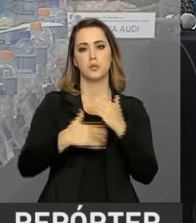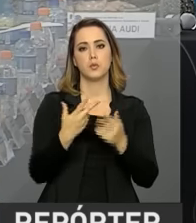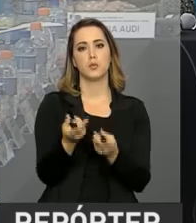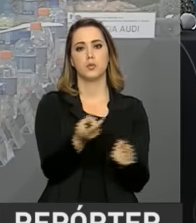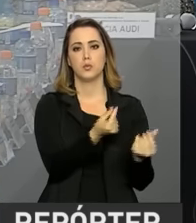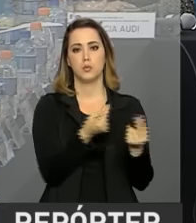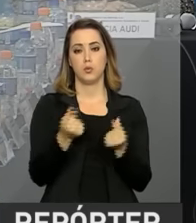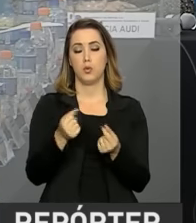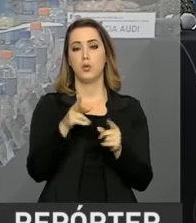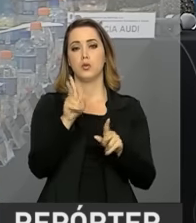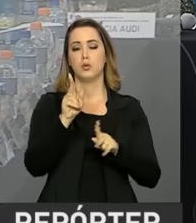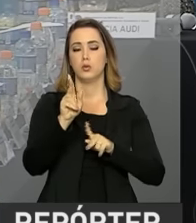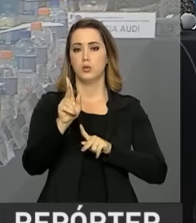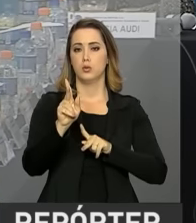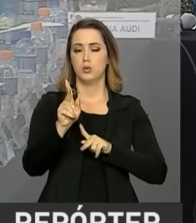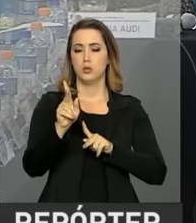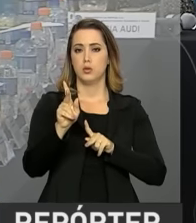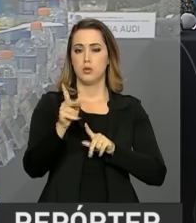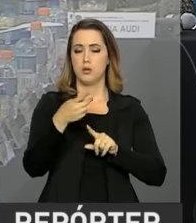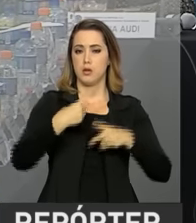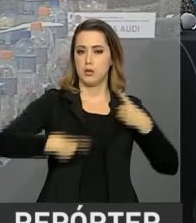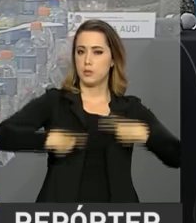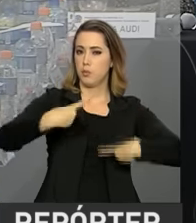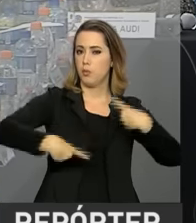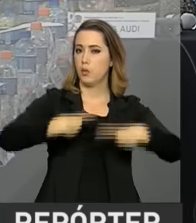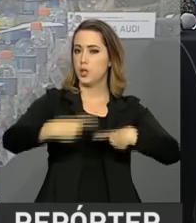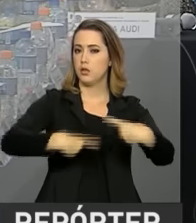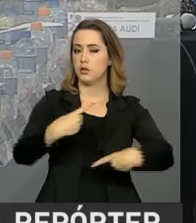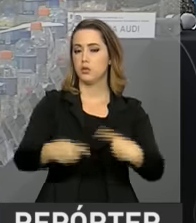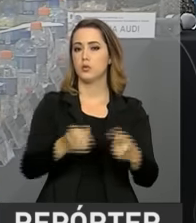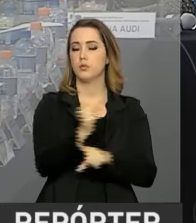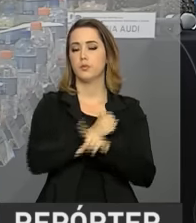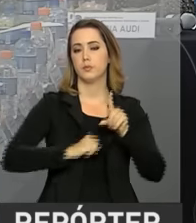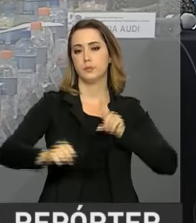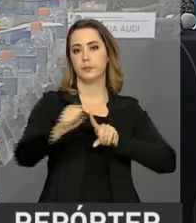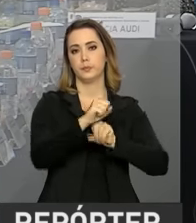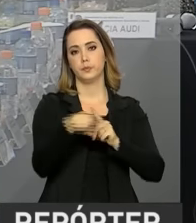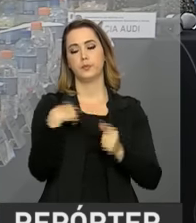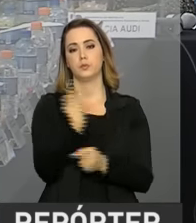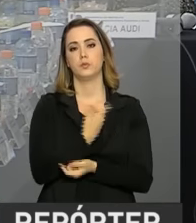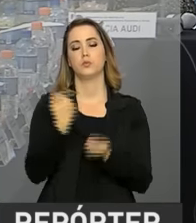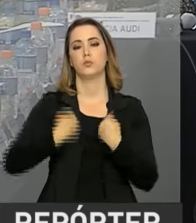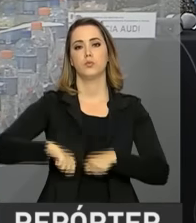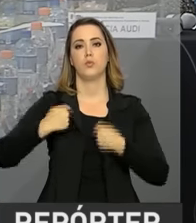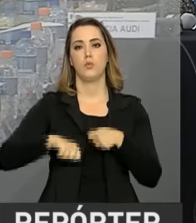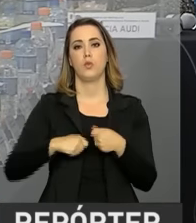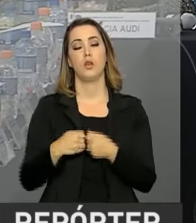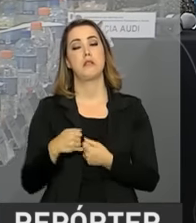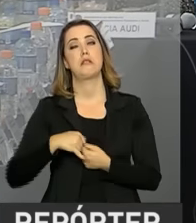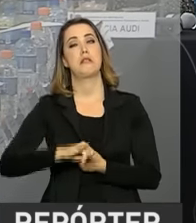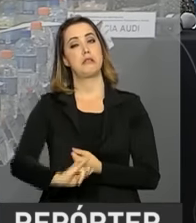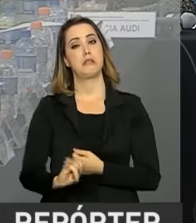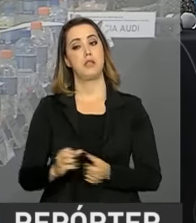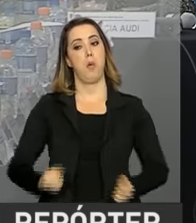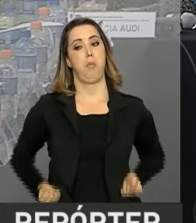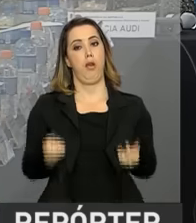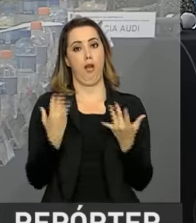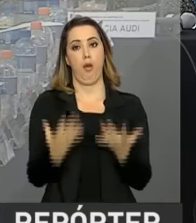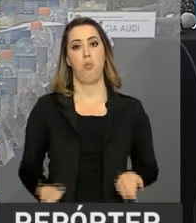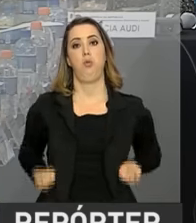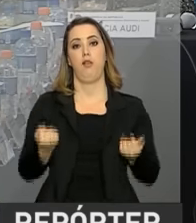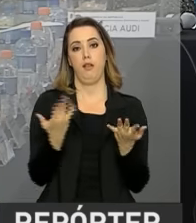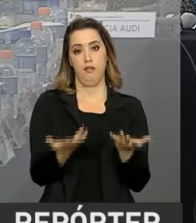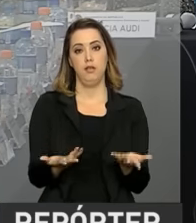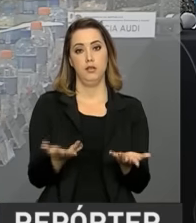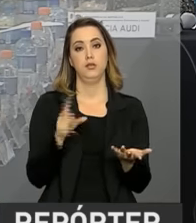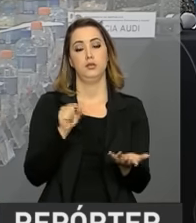sociais de que tanto necessitamos. Sem controle de gastos, essas políticas seriam